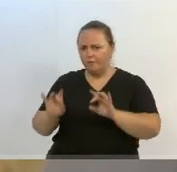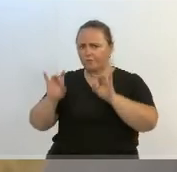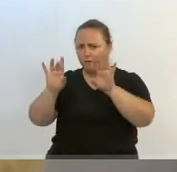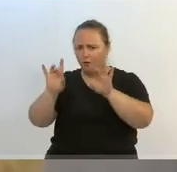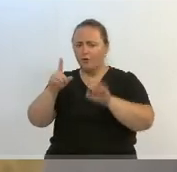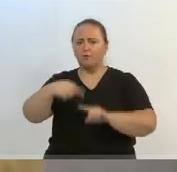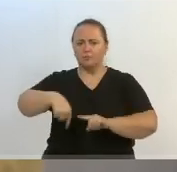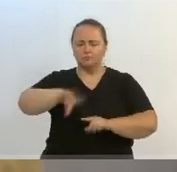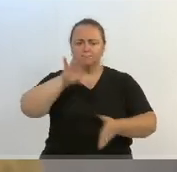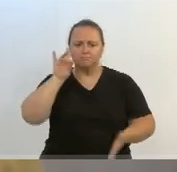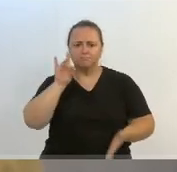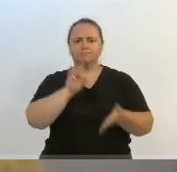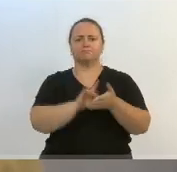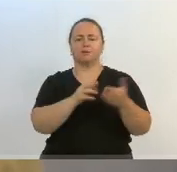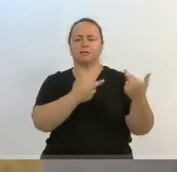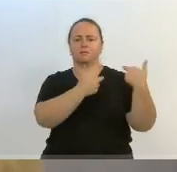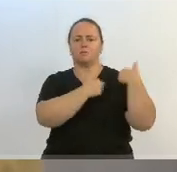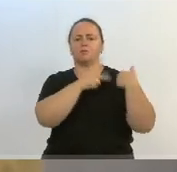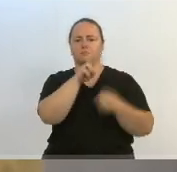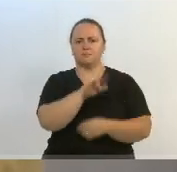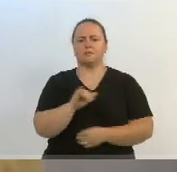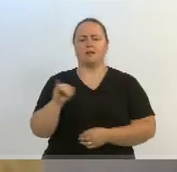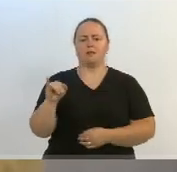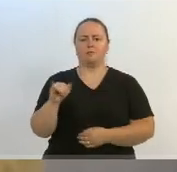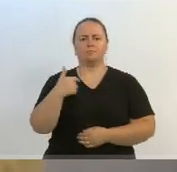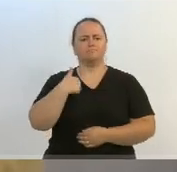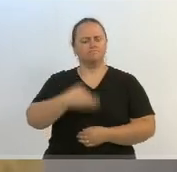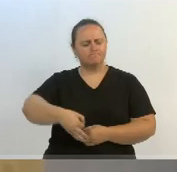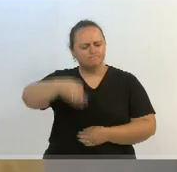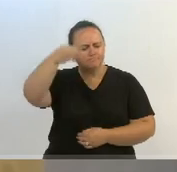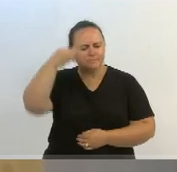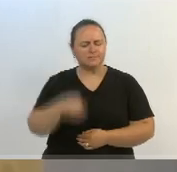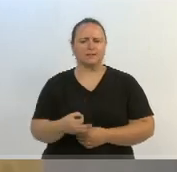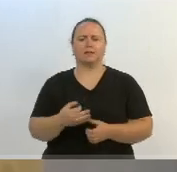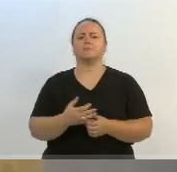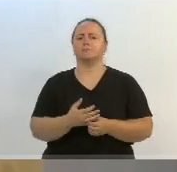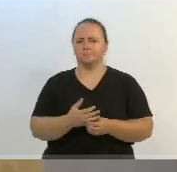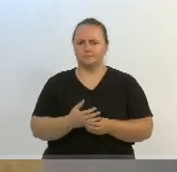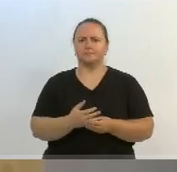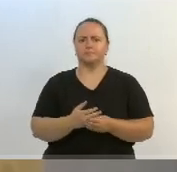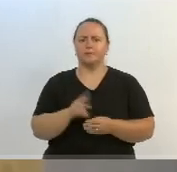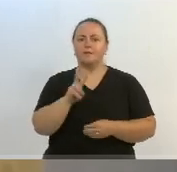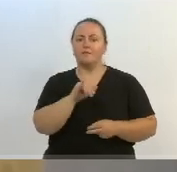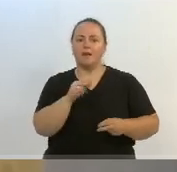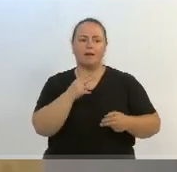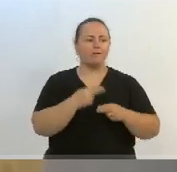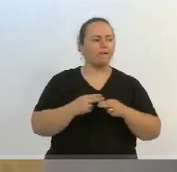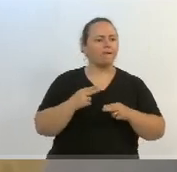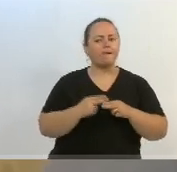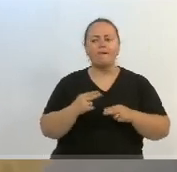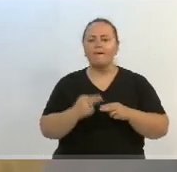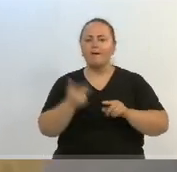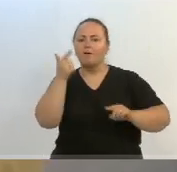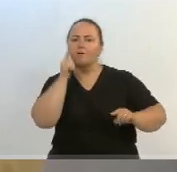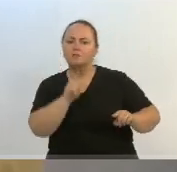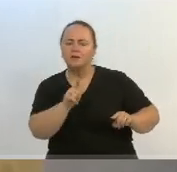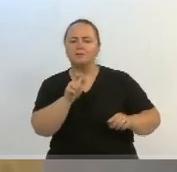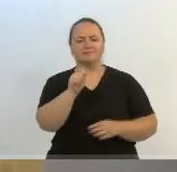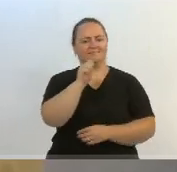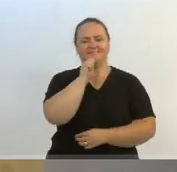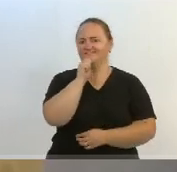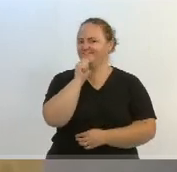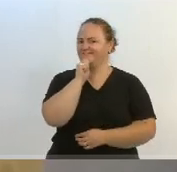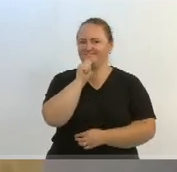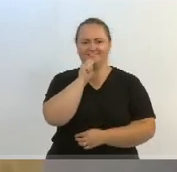sejam efetivamente responsabilizados. E eu tenho certeza que não vão escapar das ações da Lava Jato. Nós precisamos